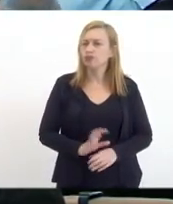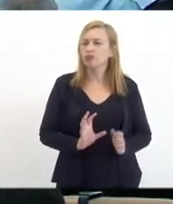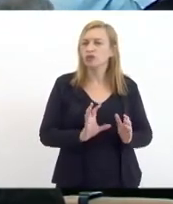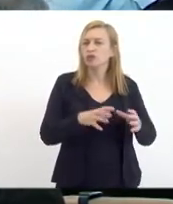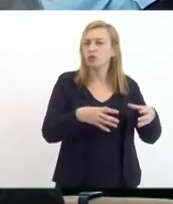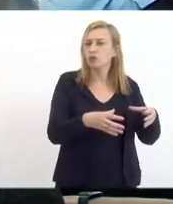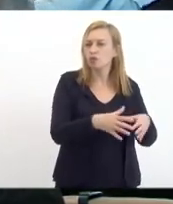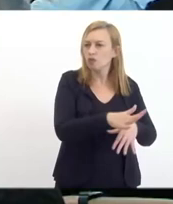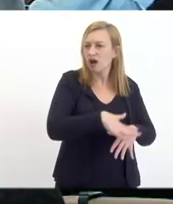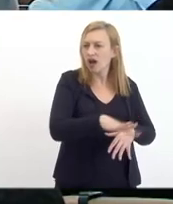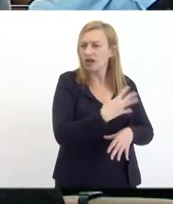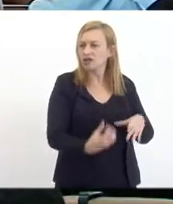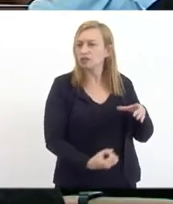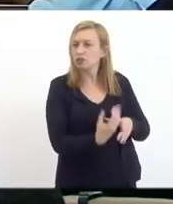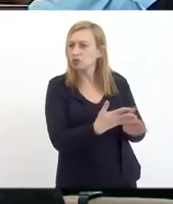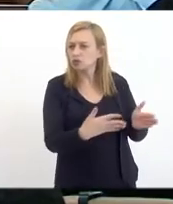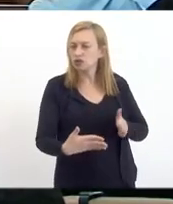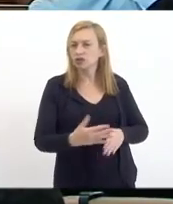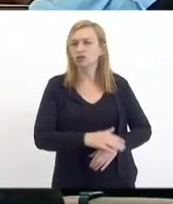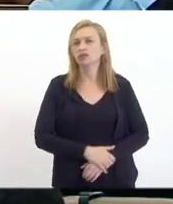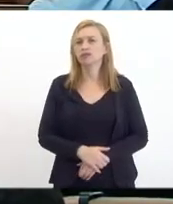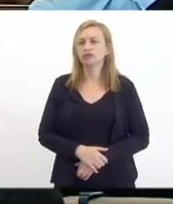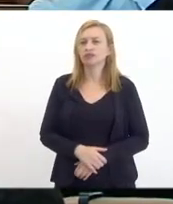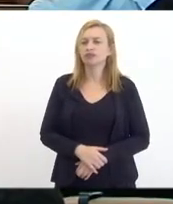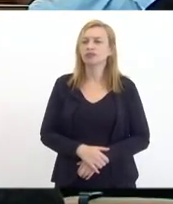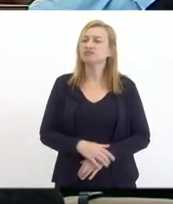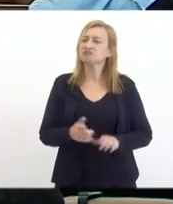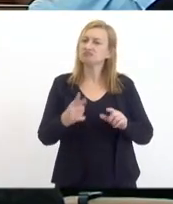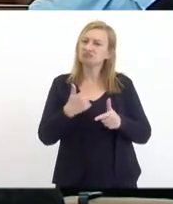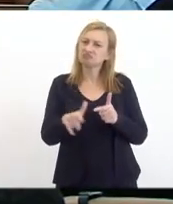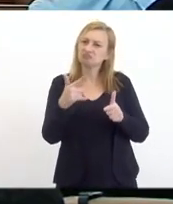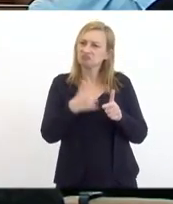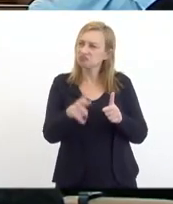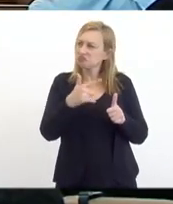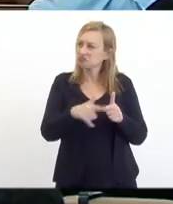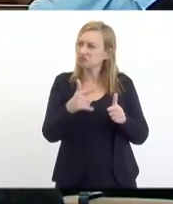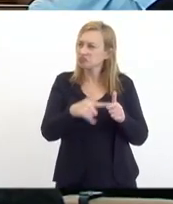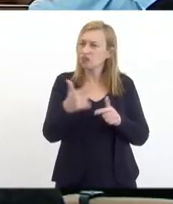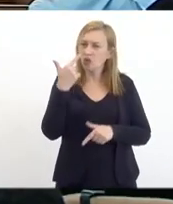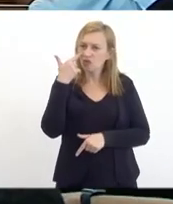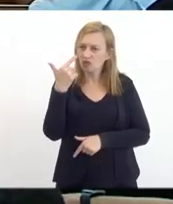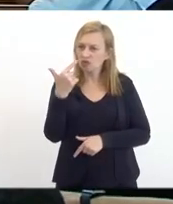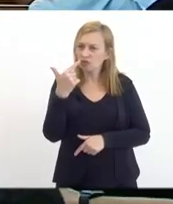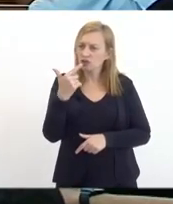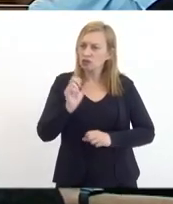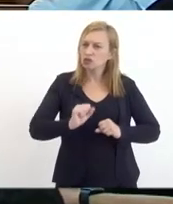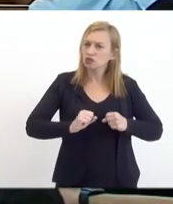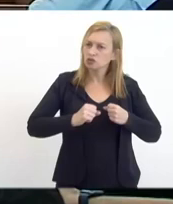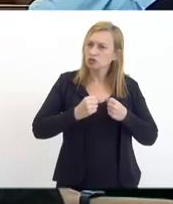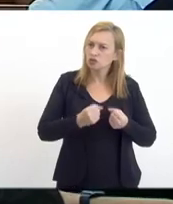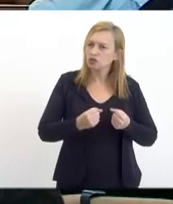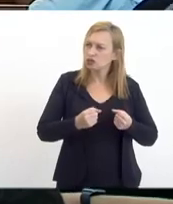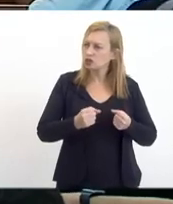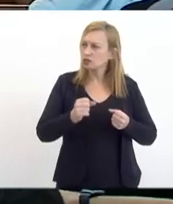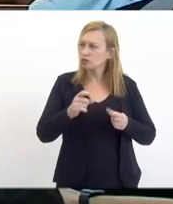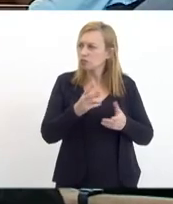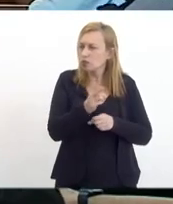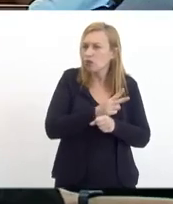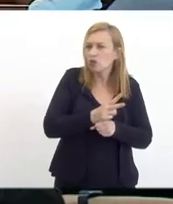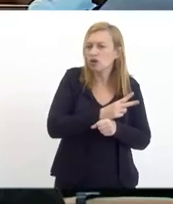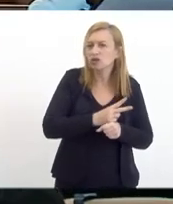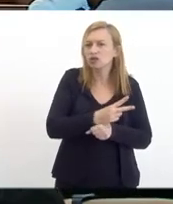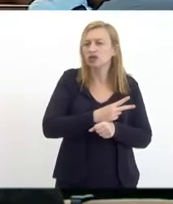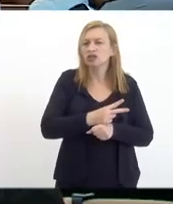produtivo e esses problemas né nós estamos buscando uma solução para algum desses